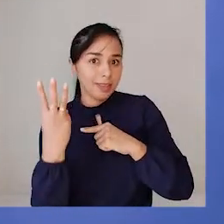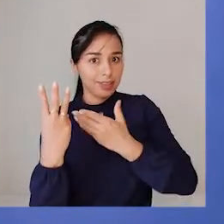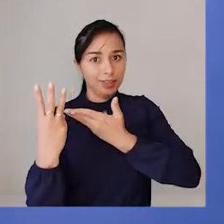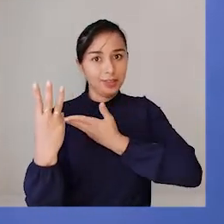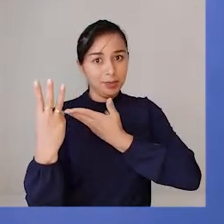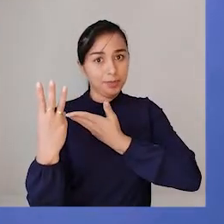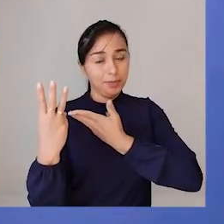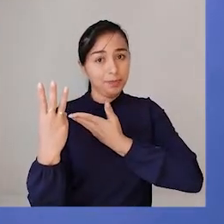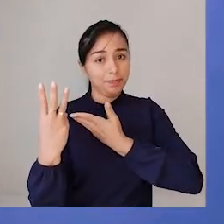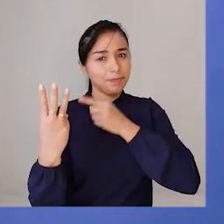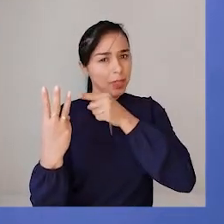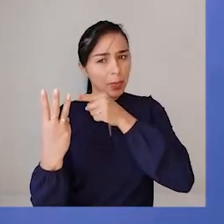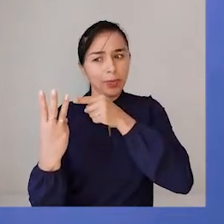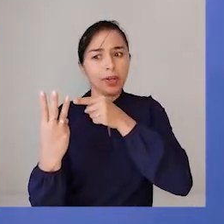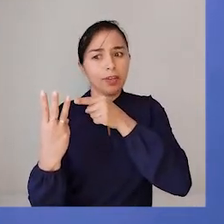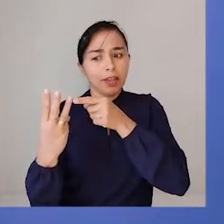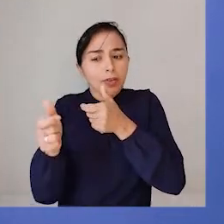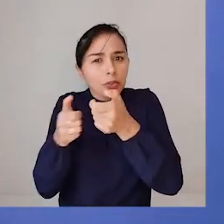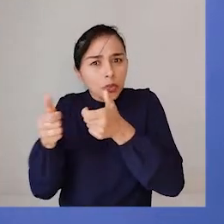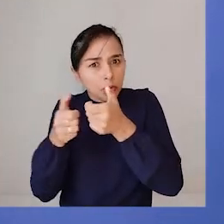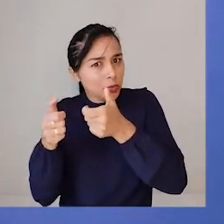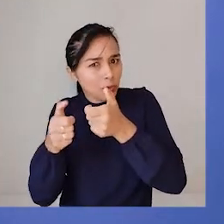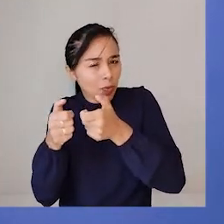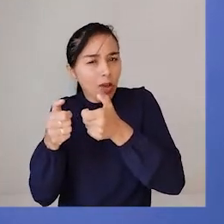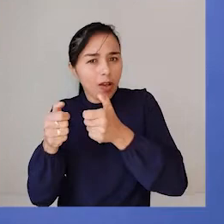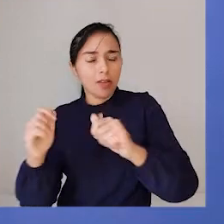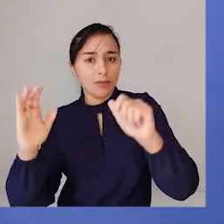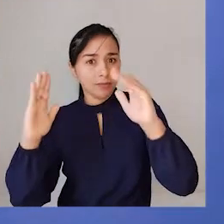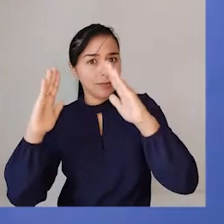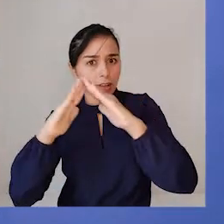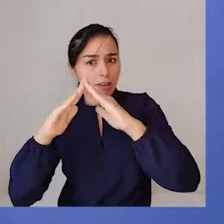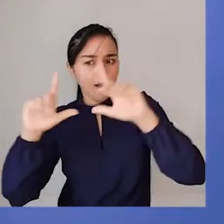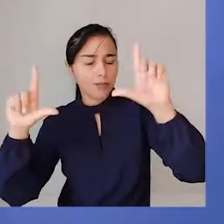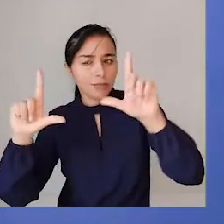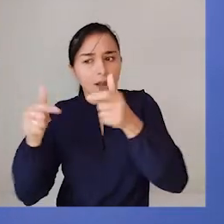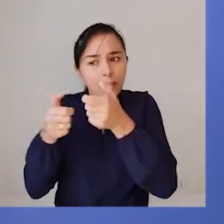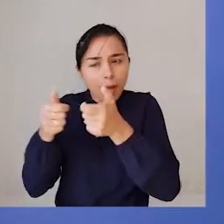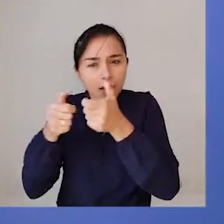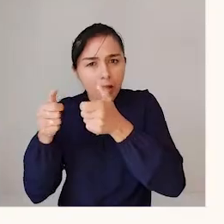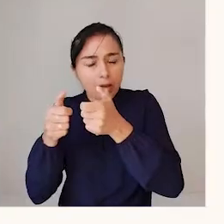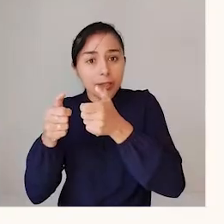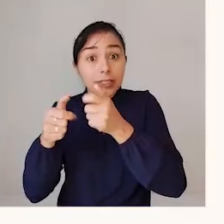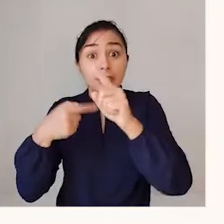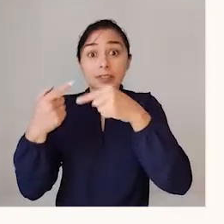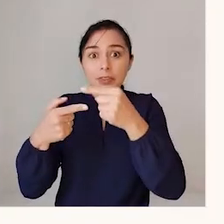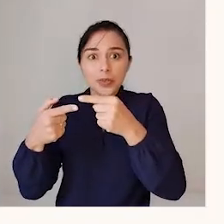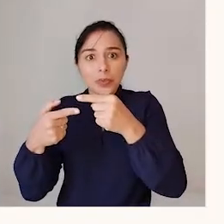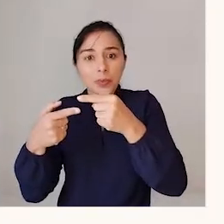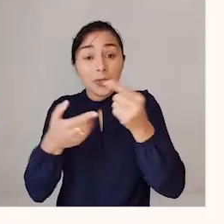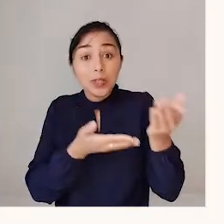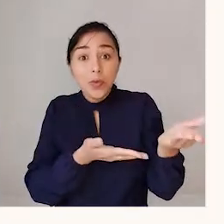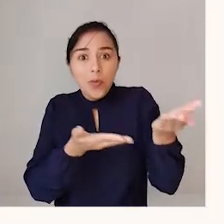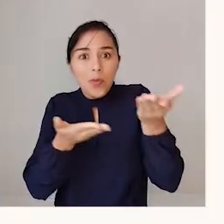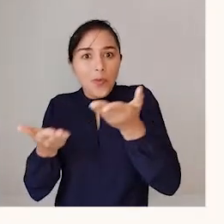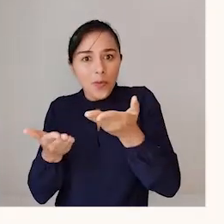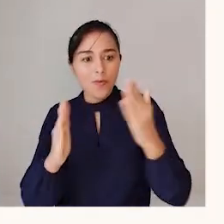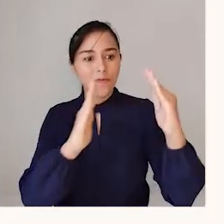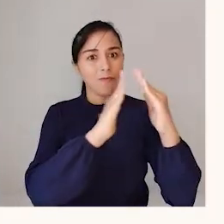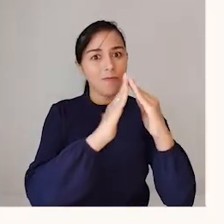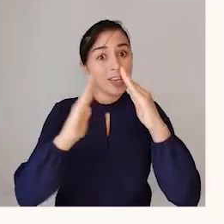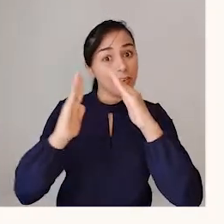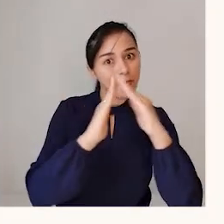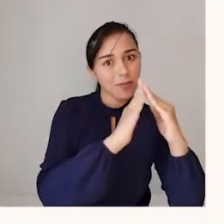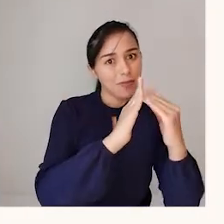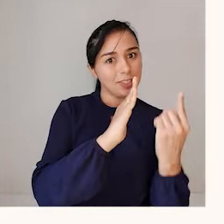amigos e vocês estão jogando videogame na sua casa. De repente você convida o seu vizinho, então